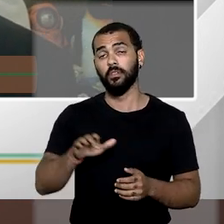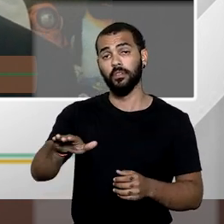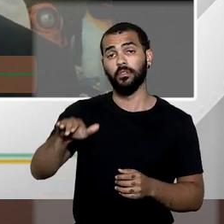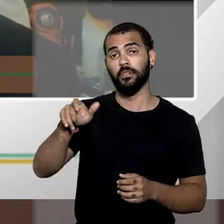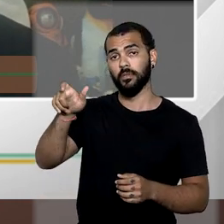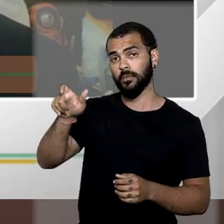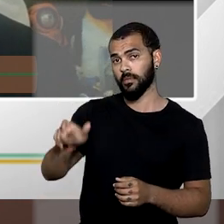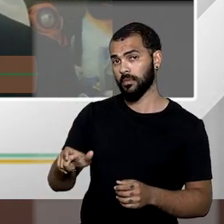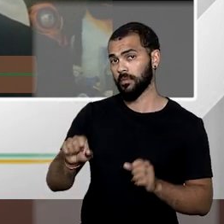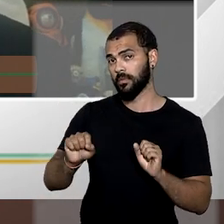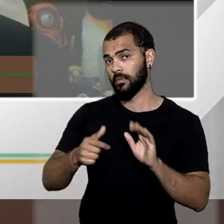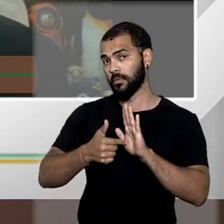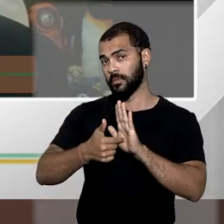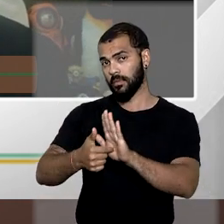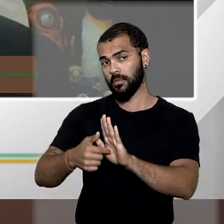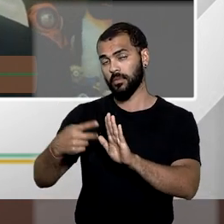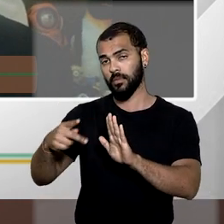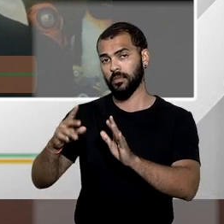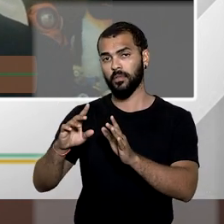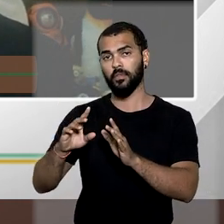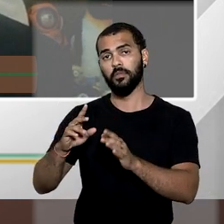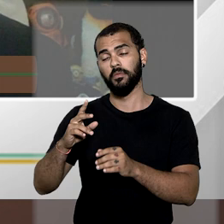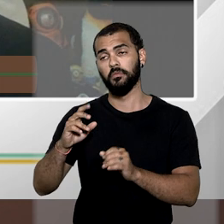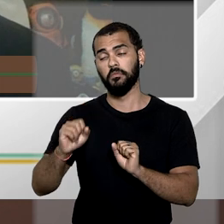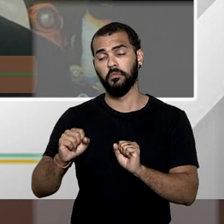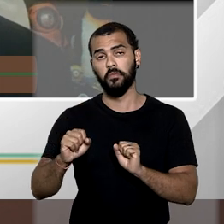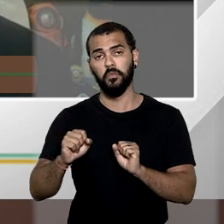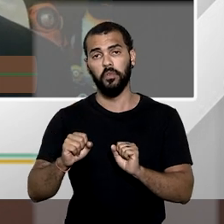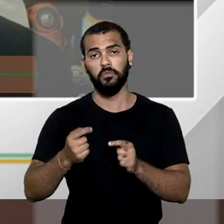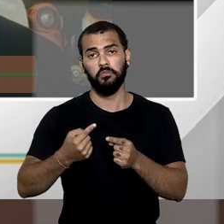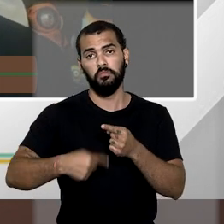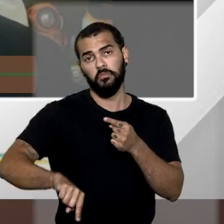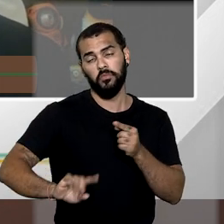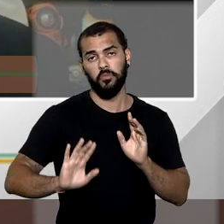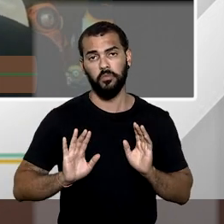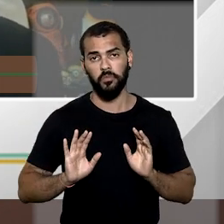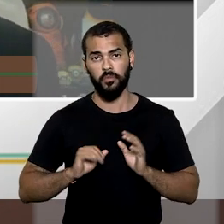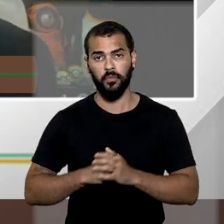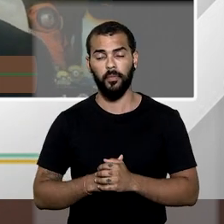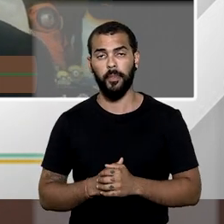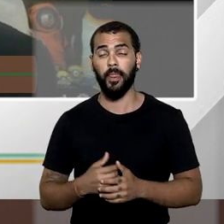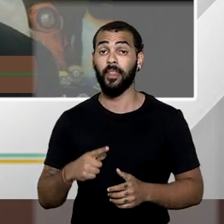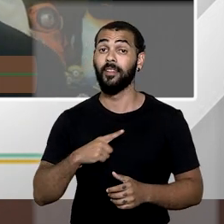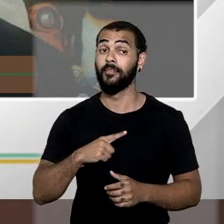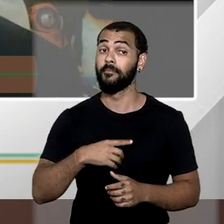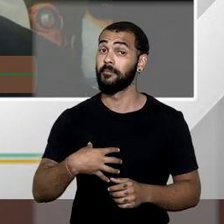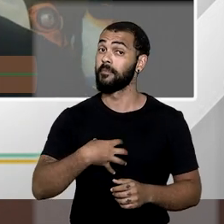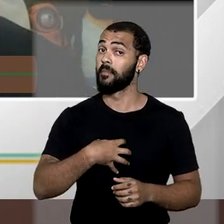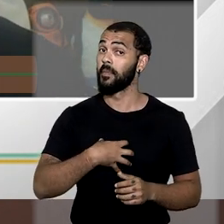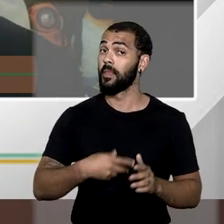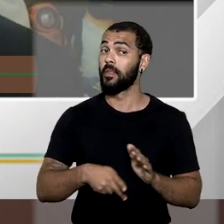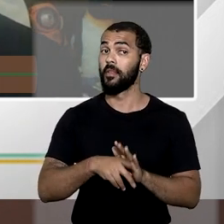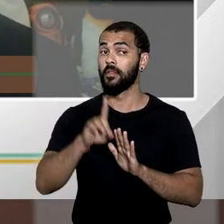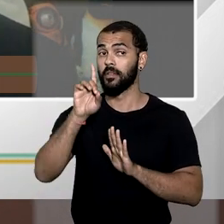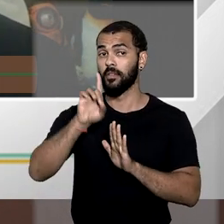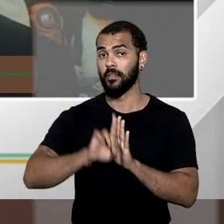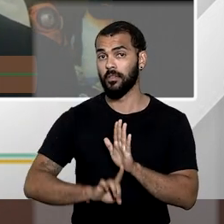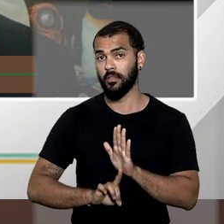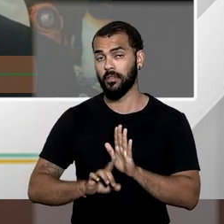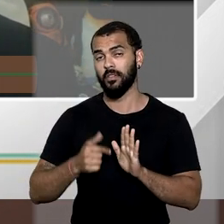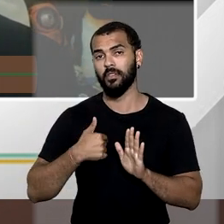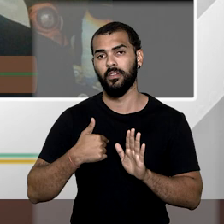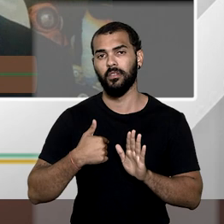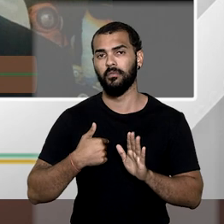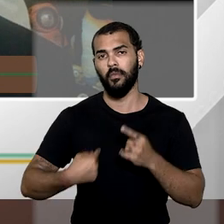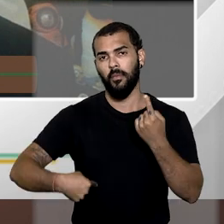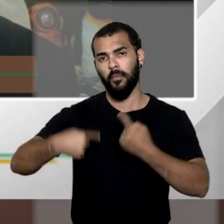para que ele apresente a sua contestação essa contestação na forma do direito posto não vou